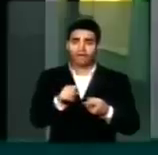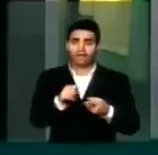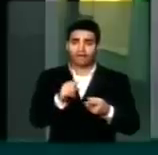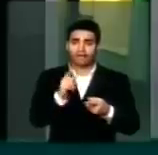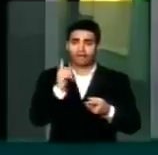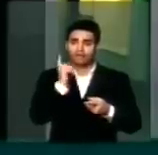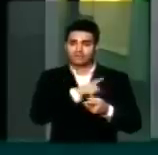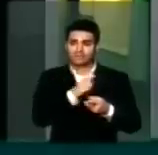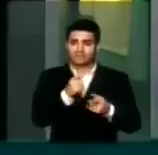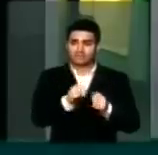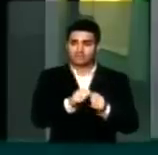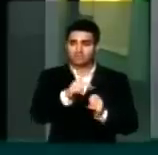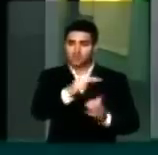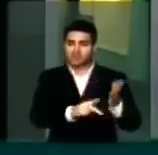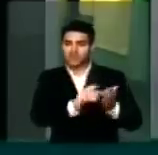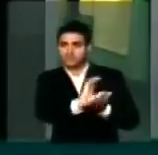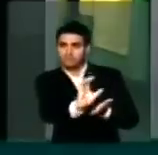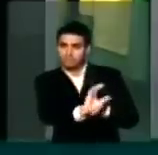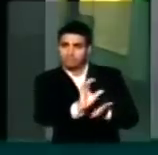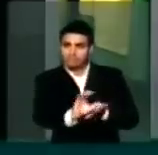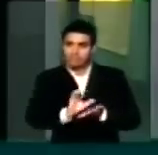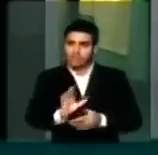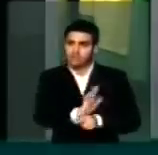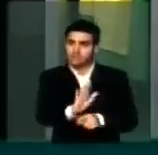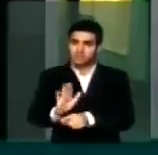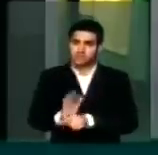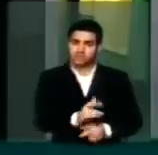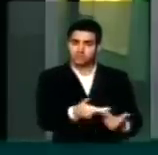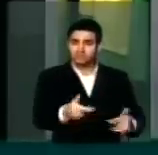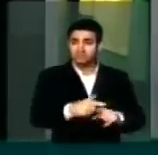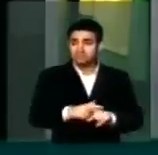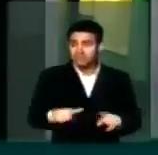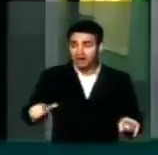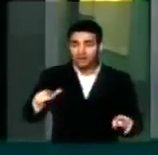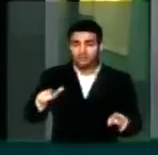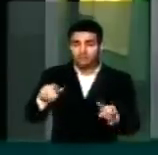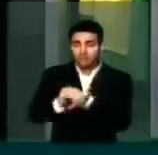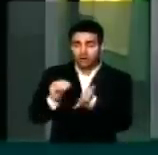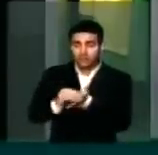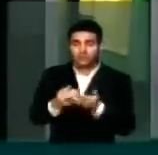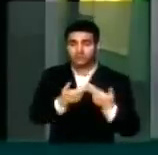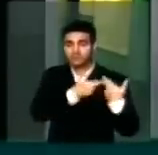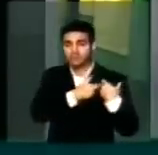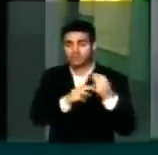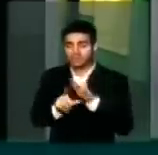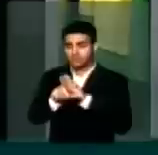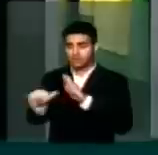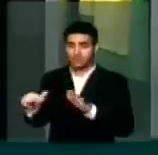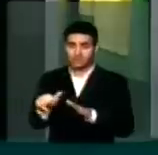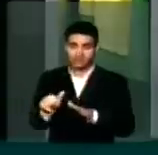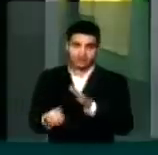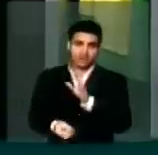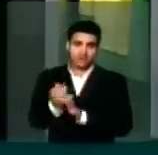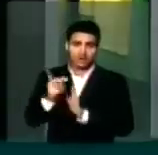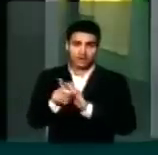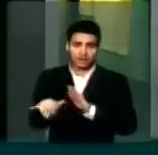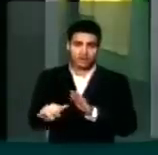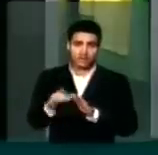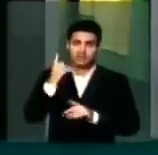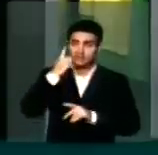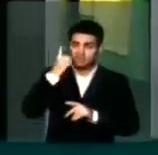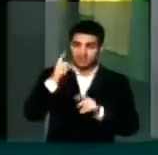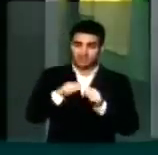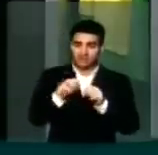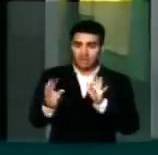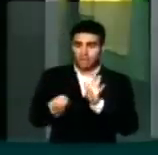atuação naquilo que é primordial na função legislativa. O deputado emendeiro